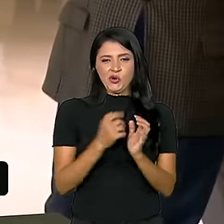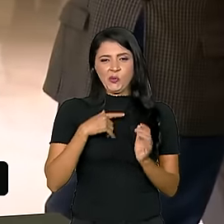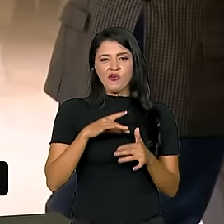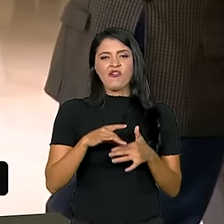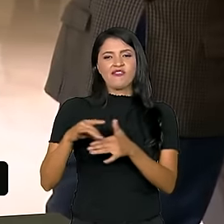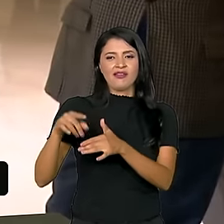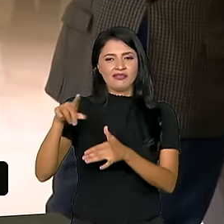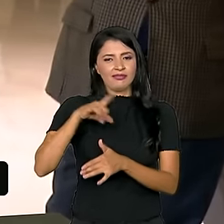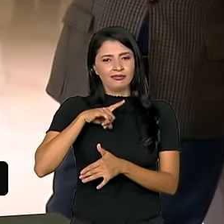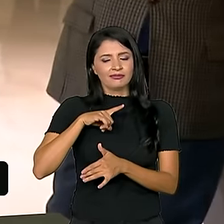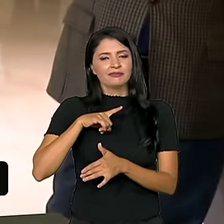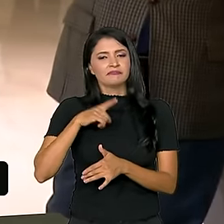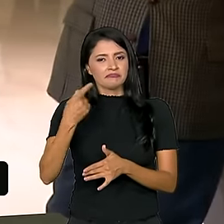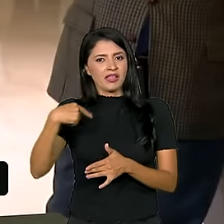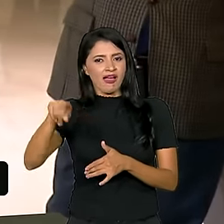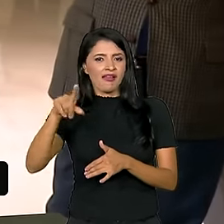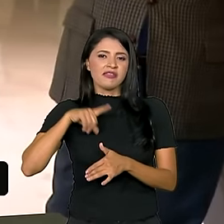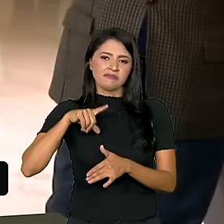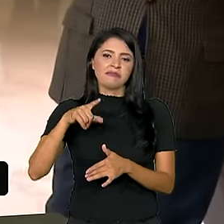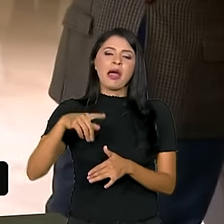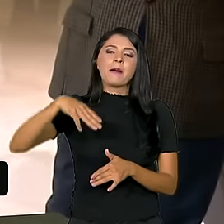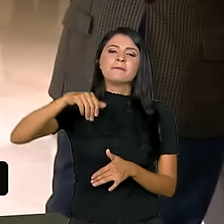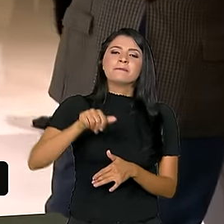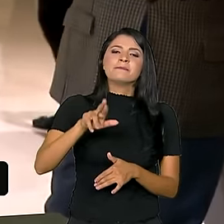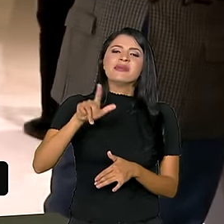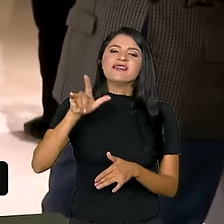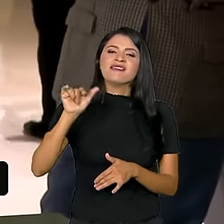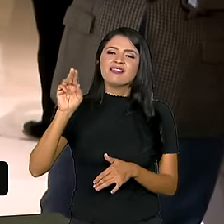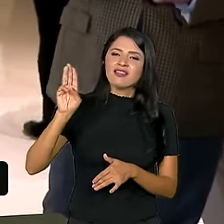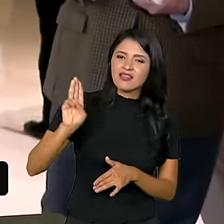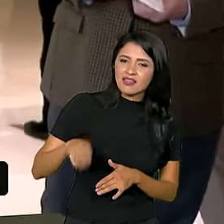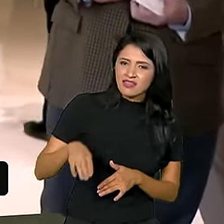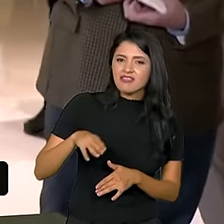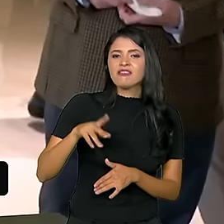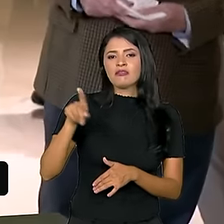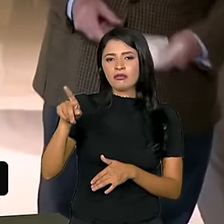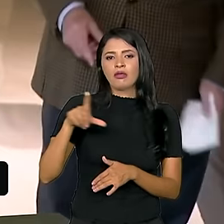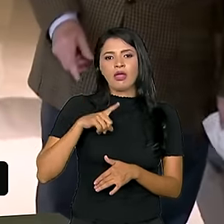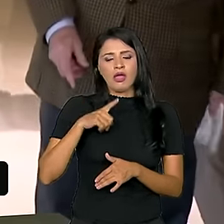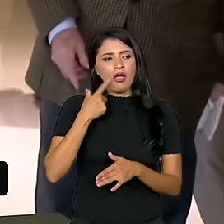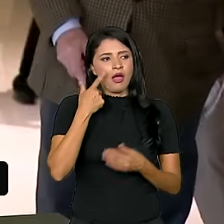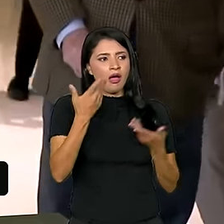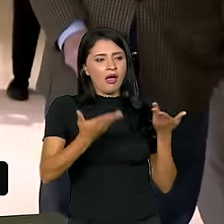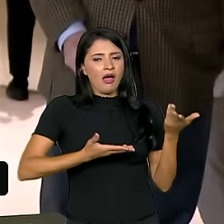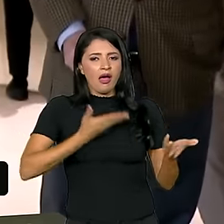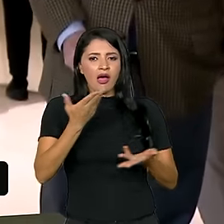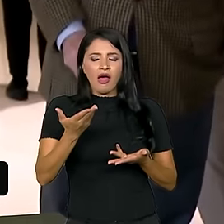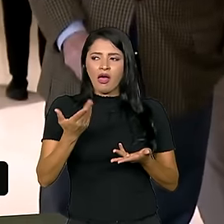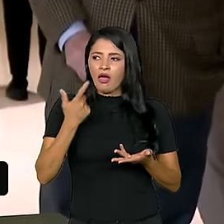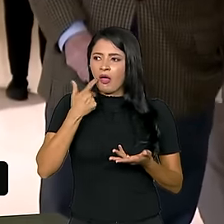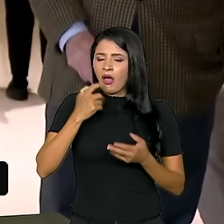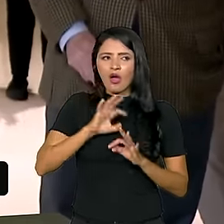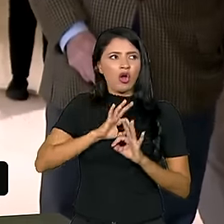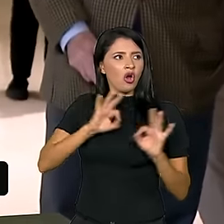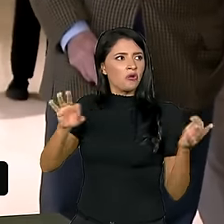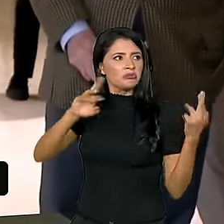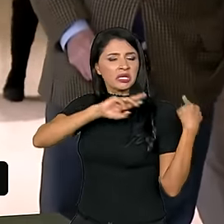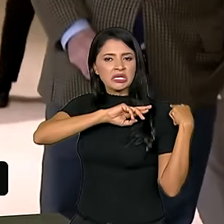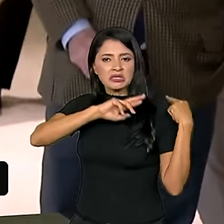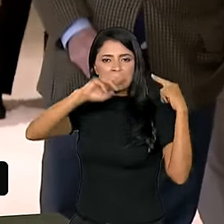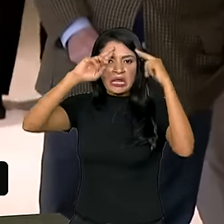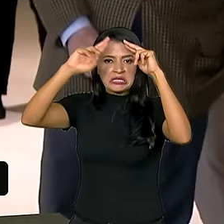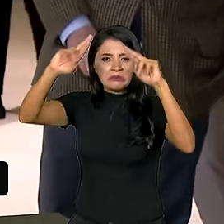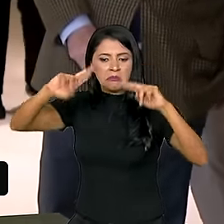embarcar, sabe, para Berlim é o carinho com que nós fomos tratados, o respeito com que